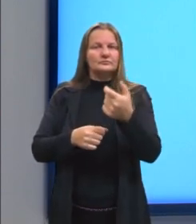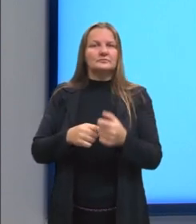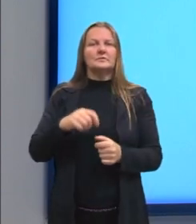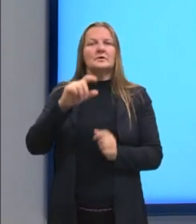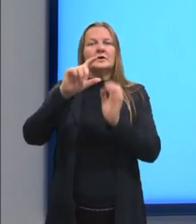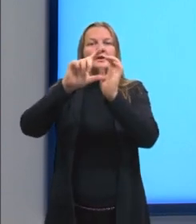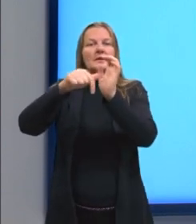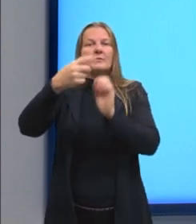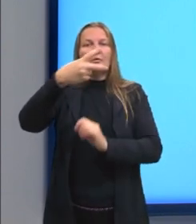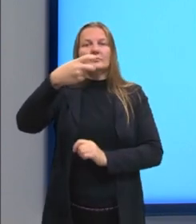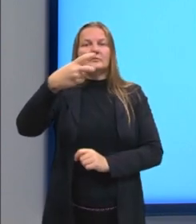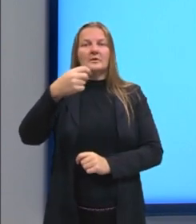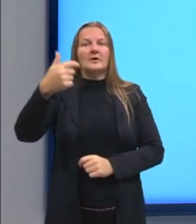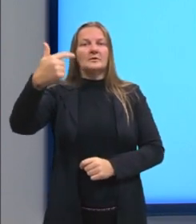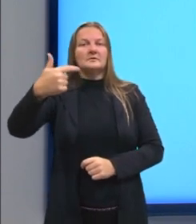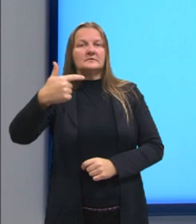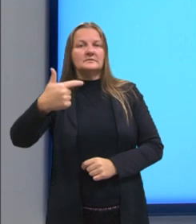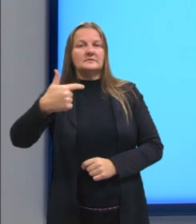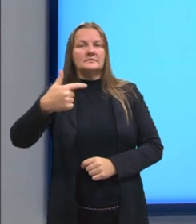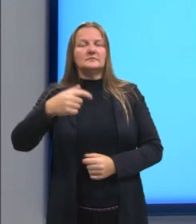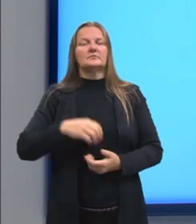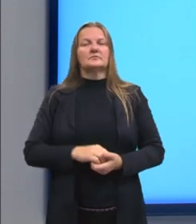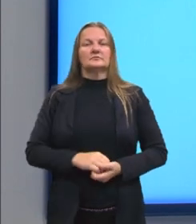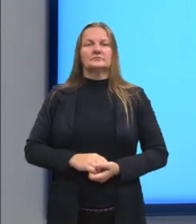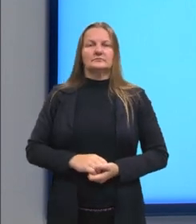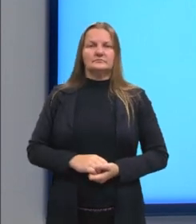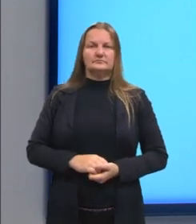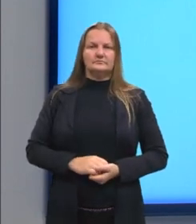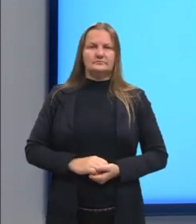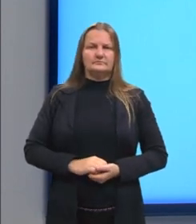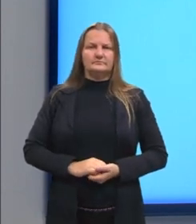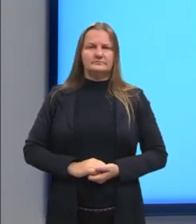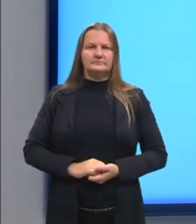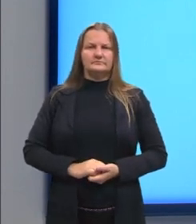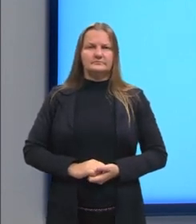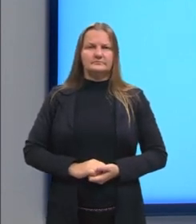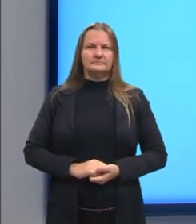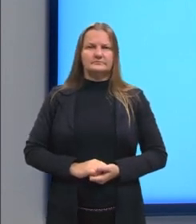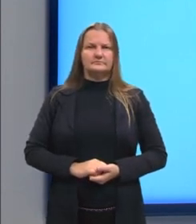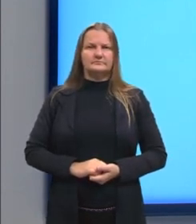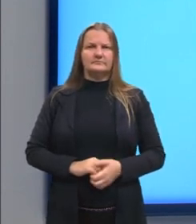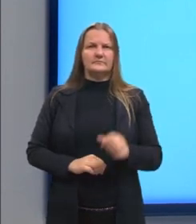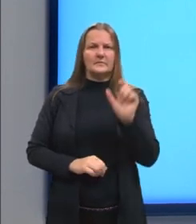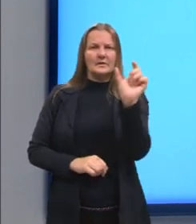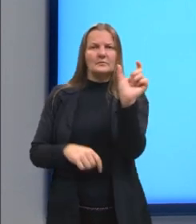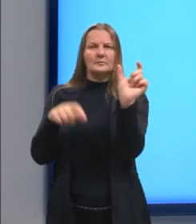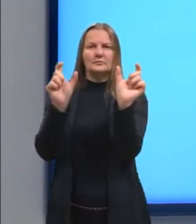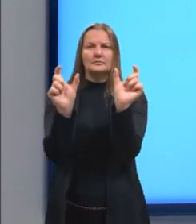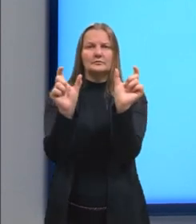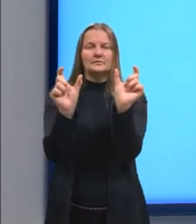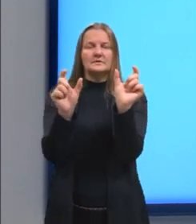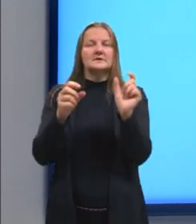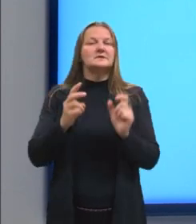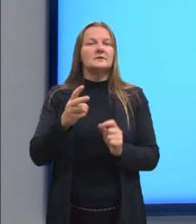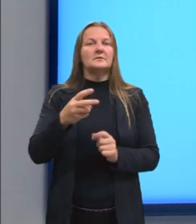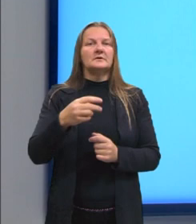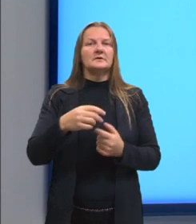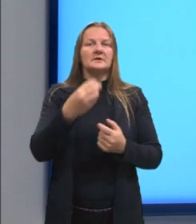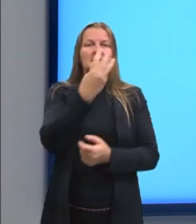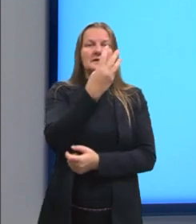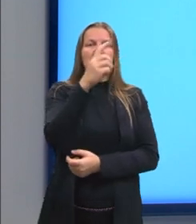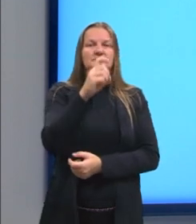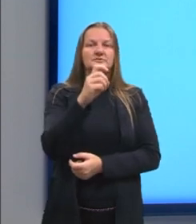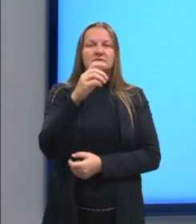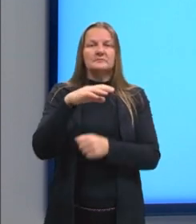membro após a igualdade, representado por segundo membro. Então, observem o exemplo. 3x